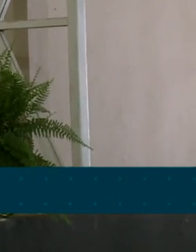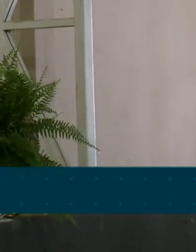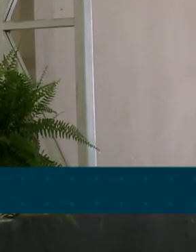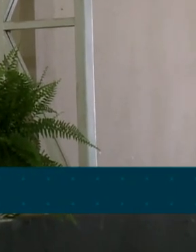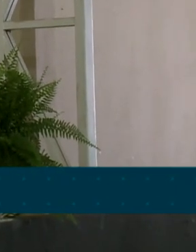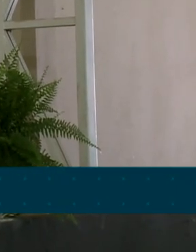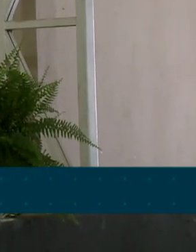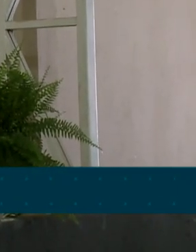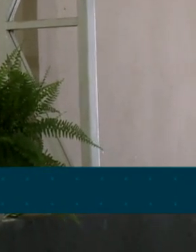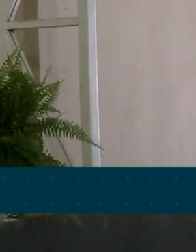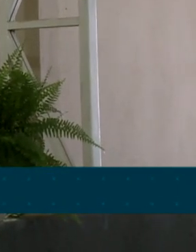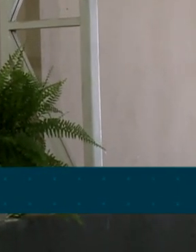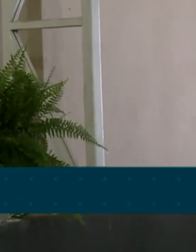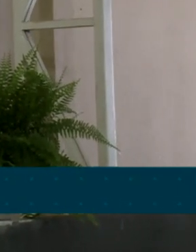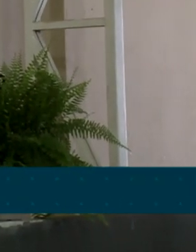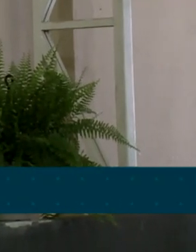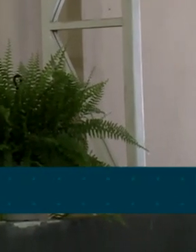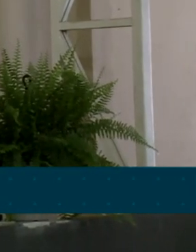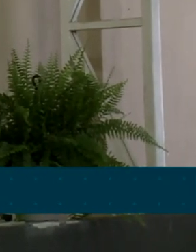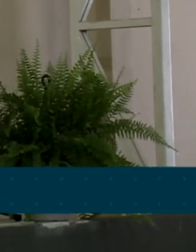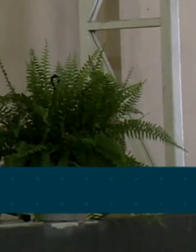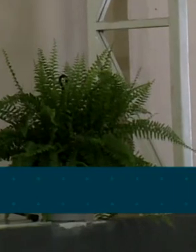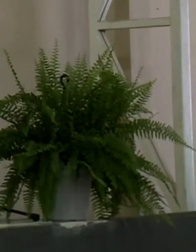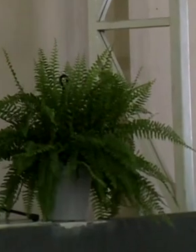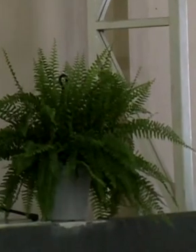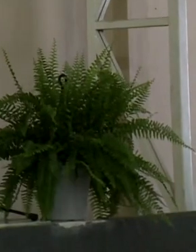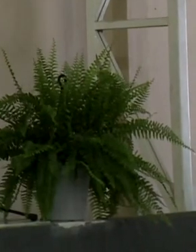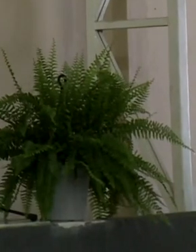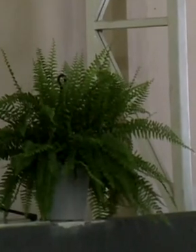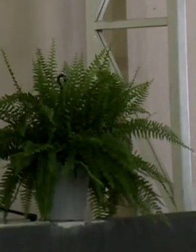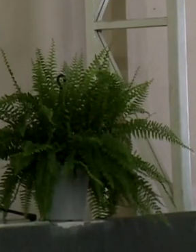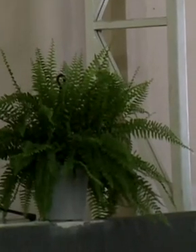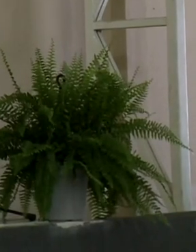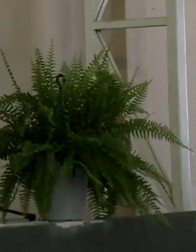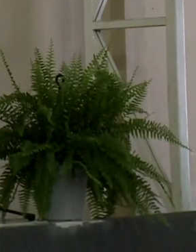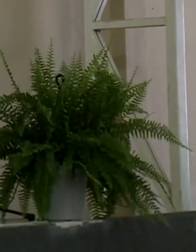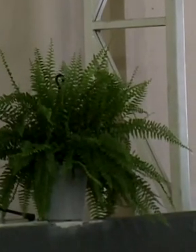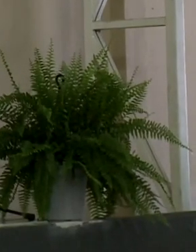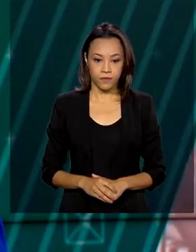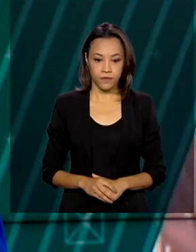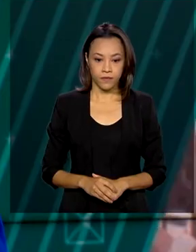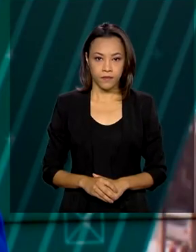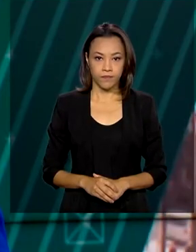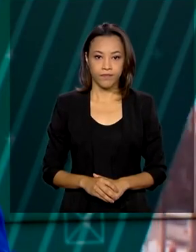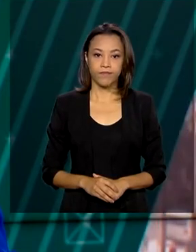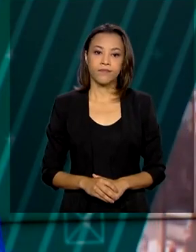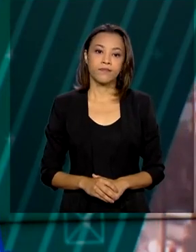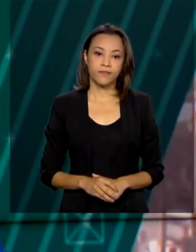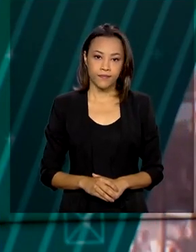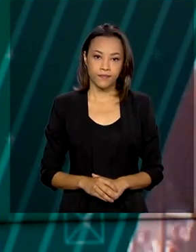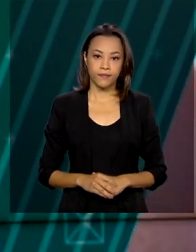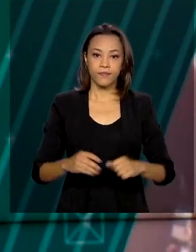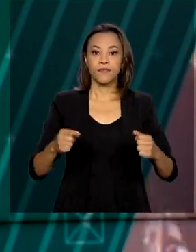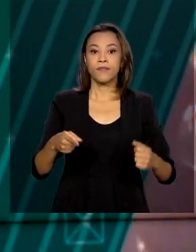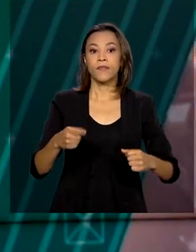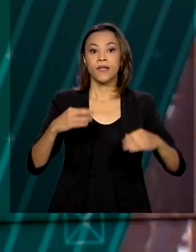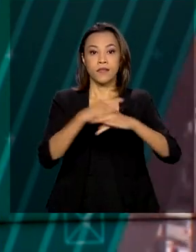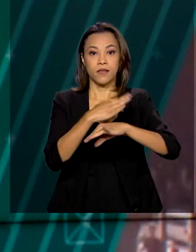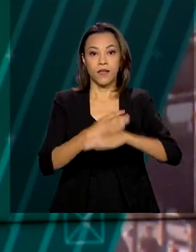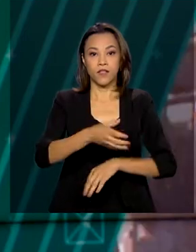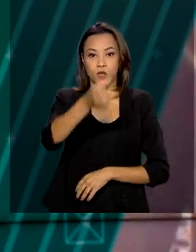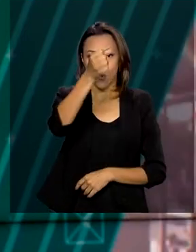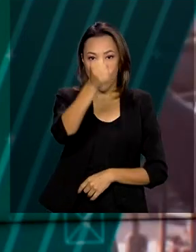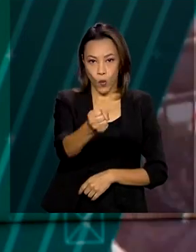trazendo visibilidade para essa comunidade que foi esquecida por tantos anos. Cidades de oito